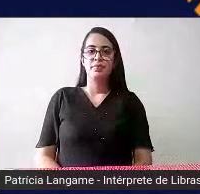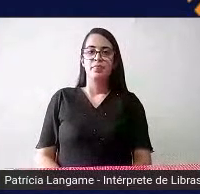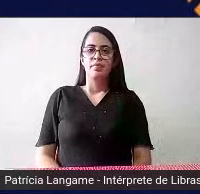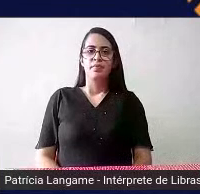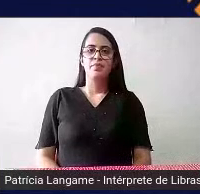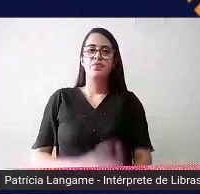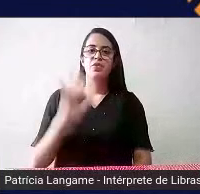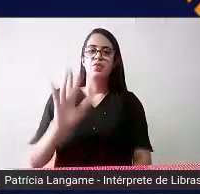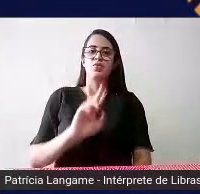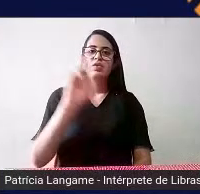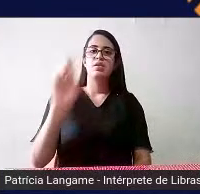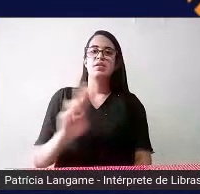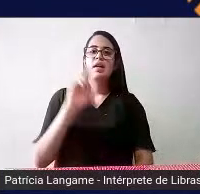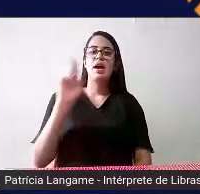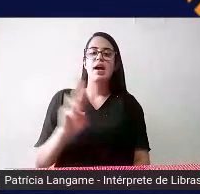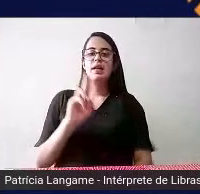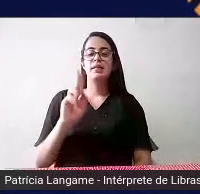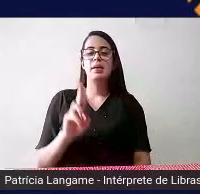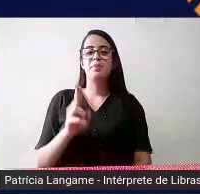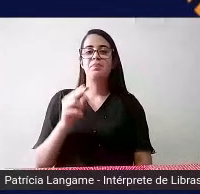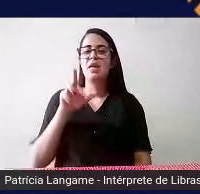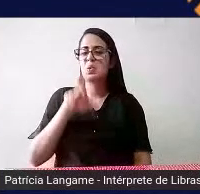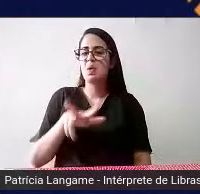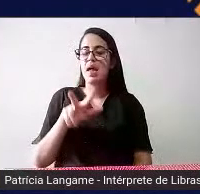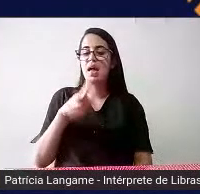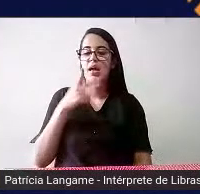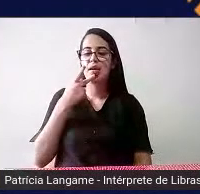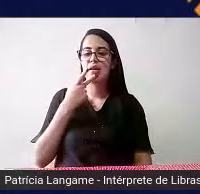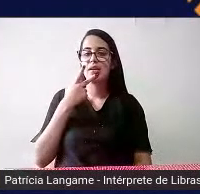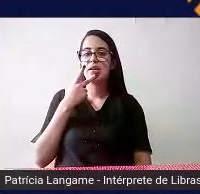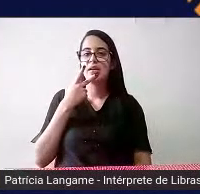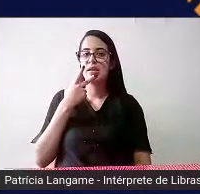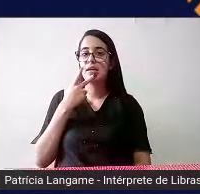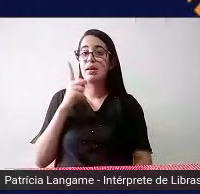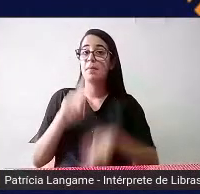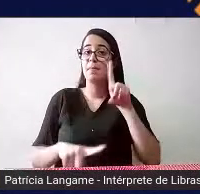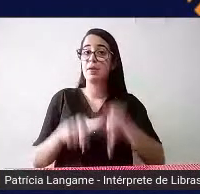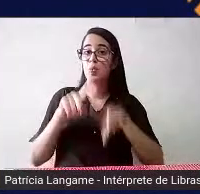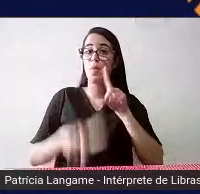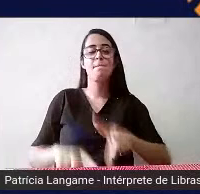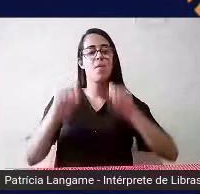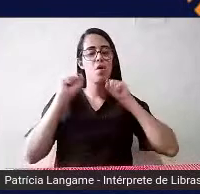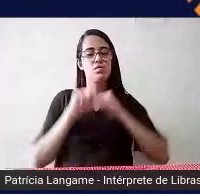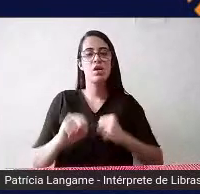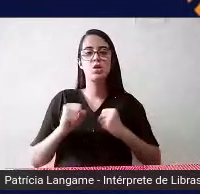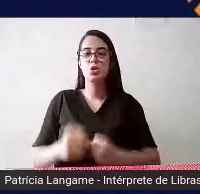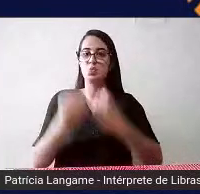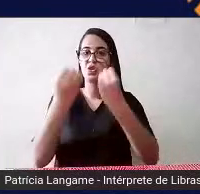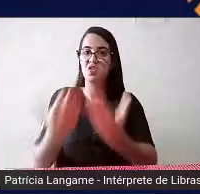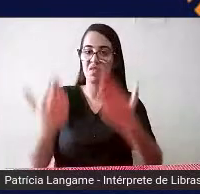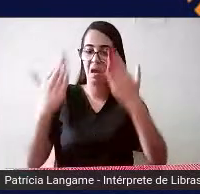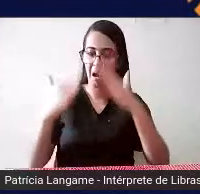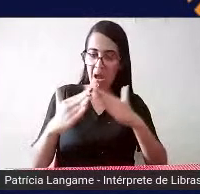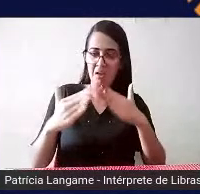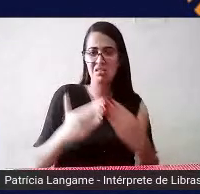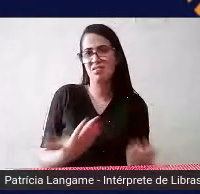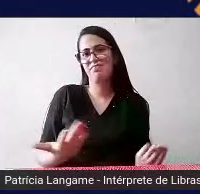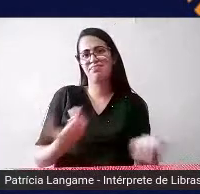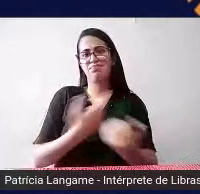utilizada não é um equipamento barato ou seja um equipamento que possa estar disponível na casa dos alunos por exemplo